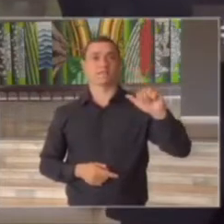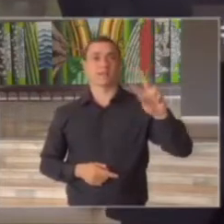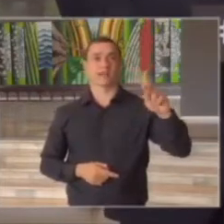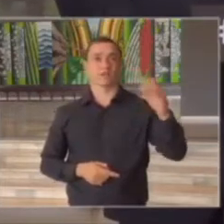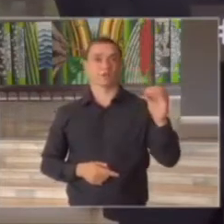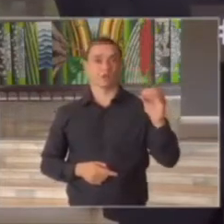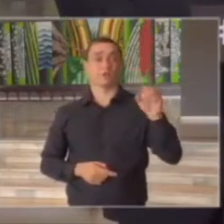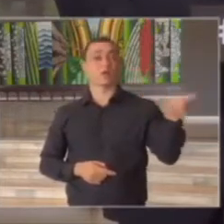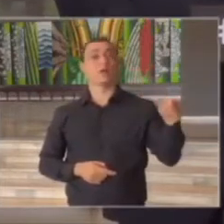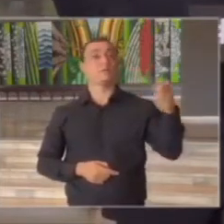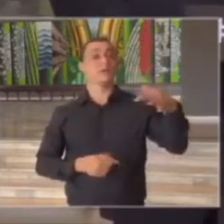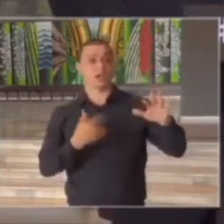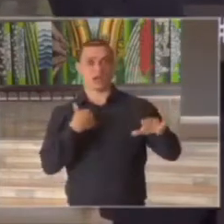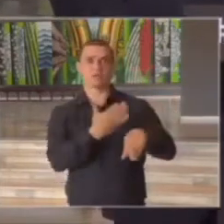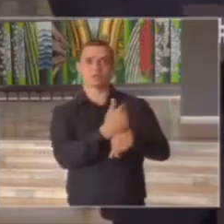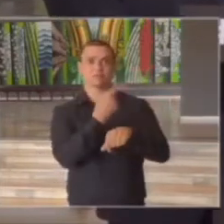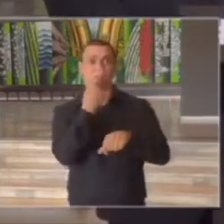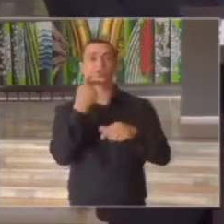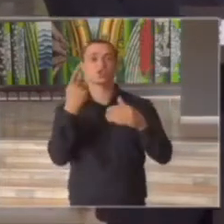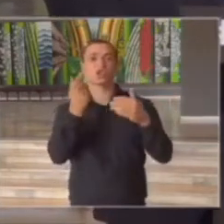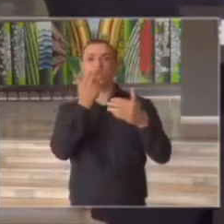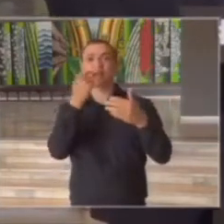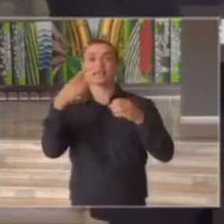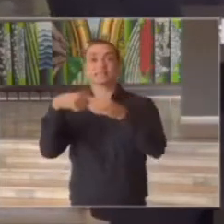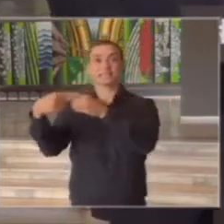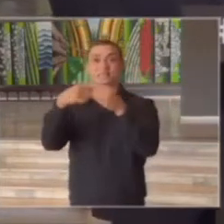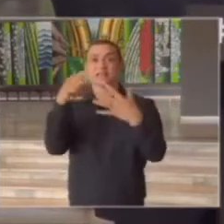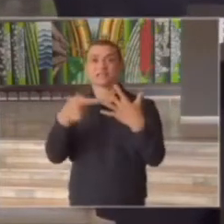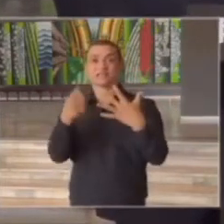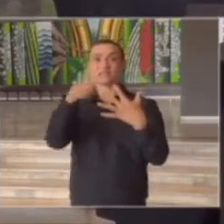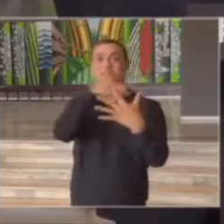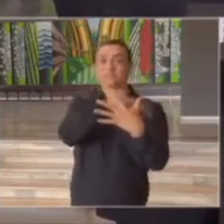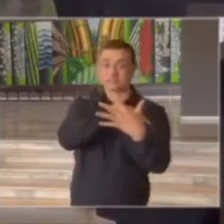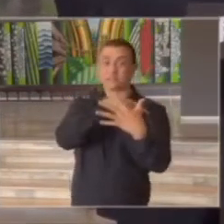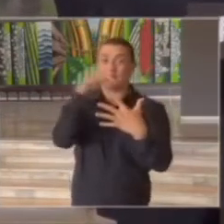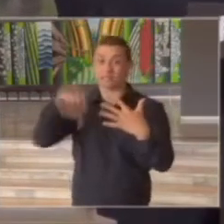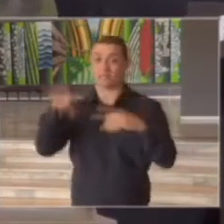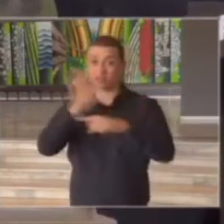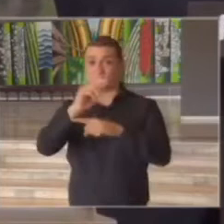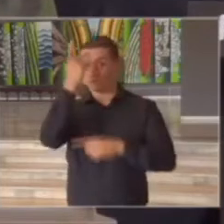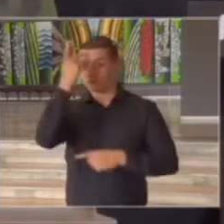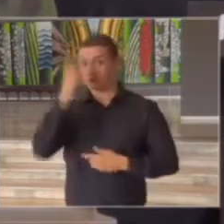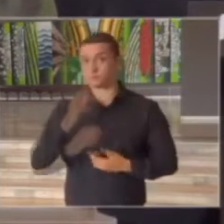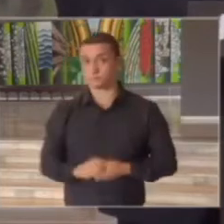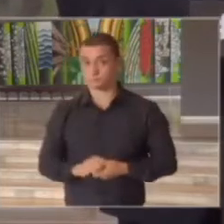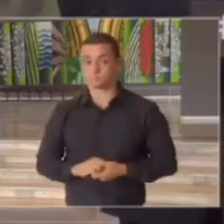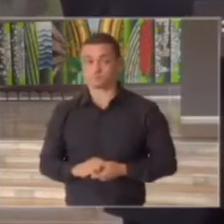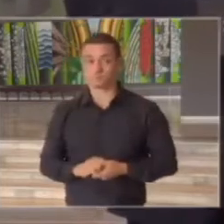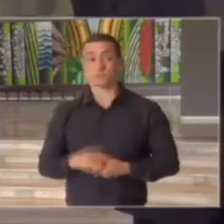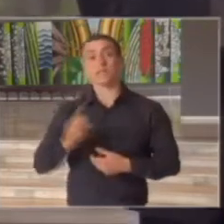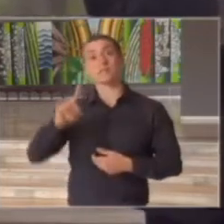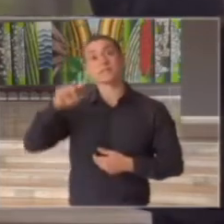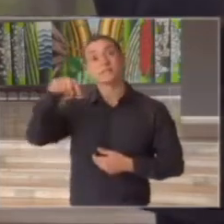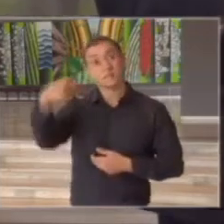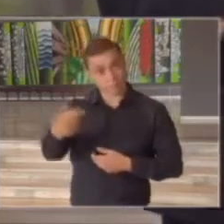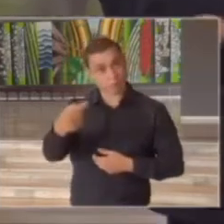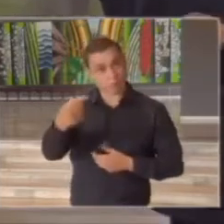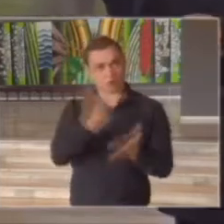de São Paulo logo após no mesmo tema Marco Vignoli e Patrícia Ellen doutor Carlos Carvalho